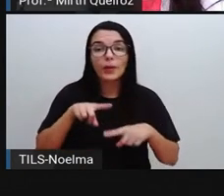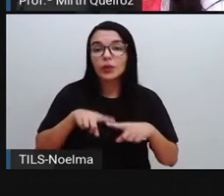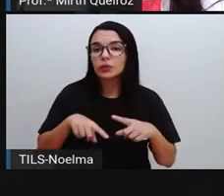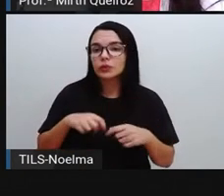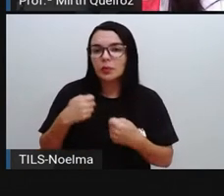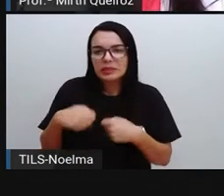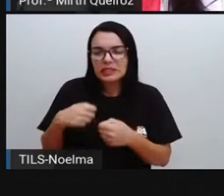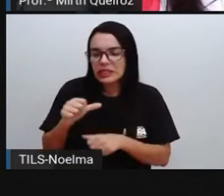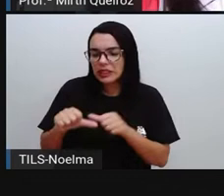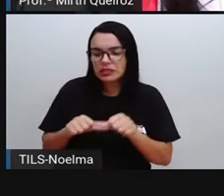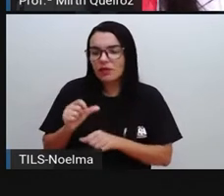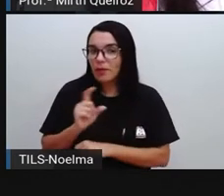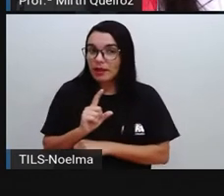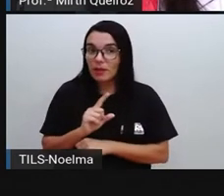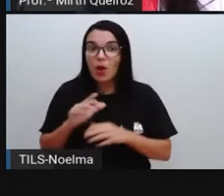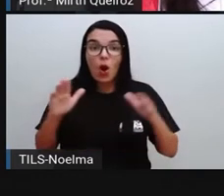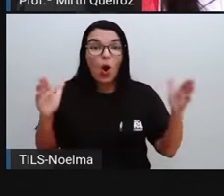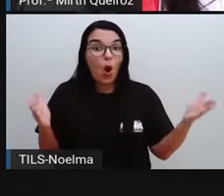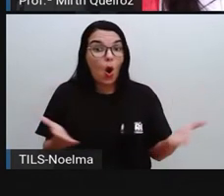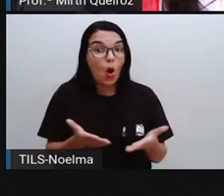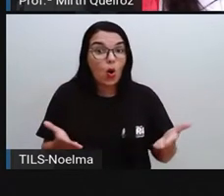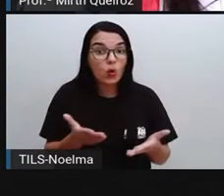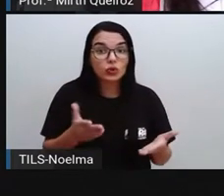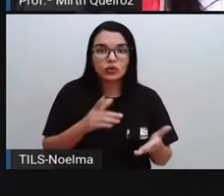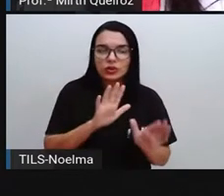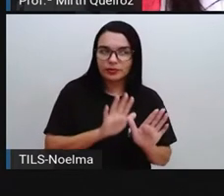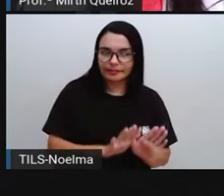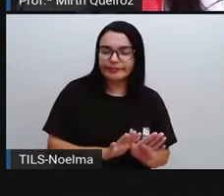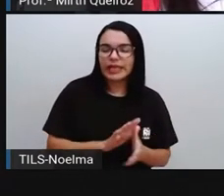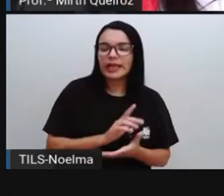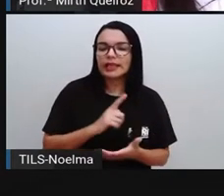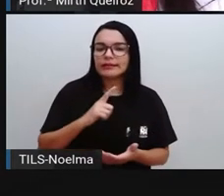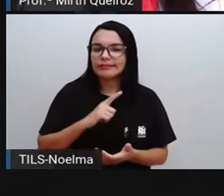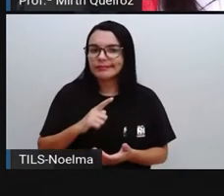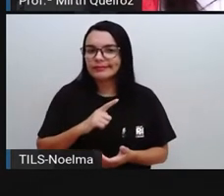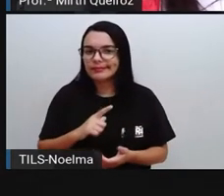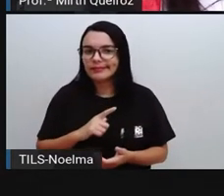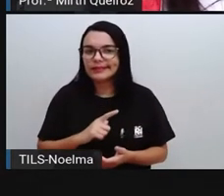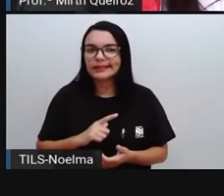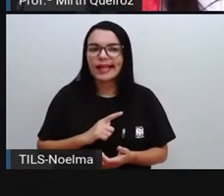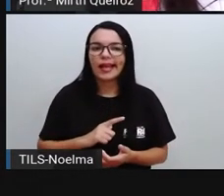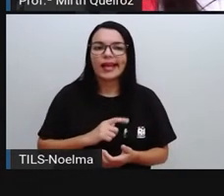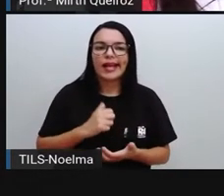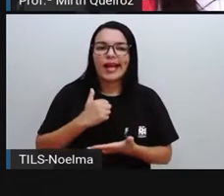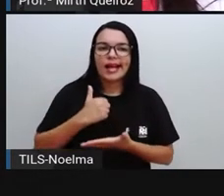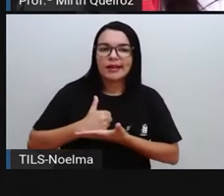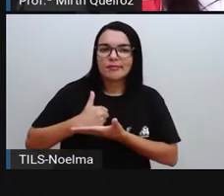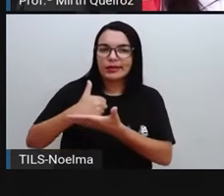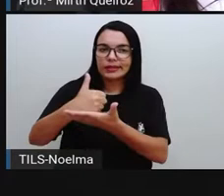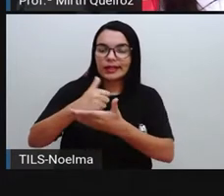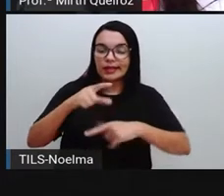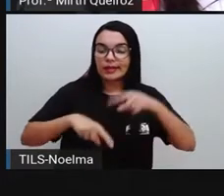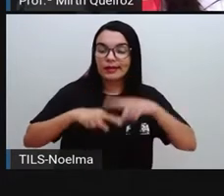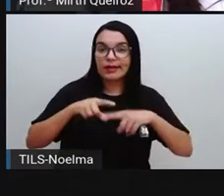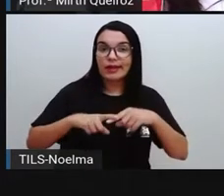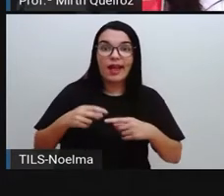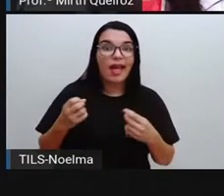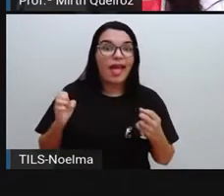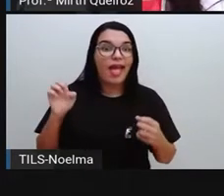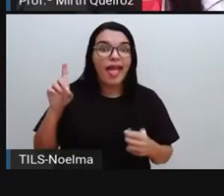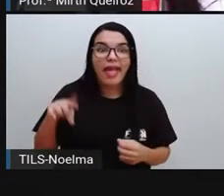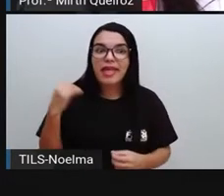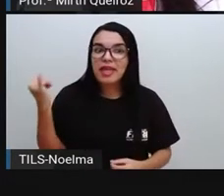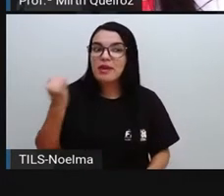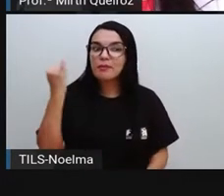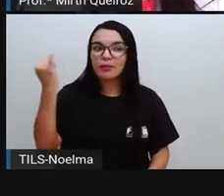transformado. Hoje em dia, as matérias-primas, elas são estrategicamente importantes para a economia global, que a gente já falou sobre